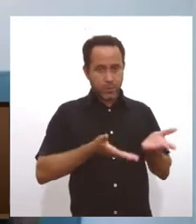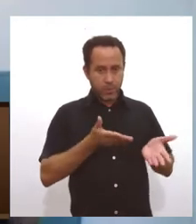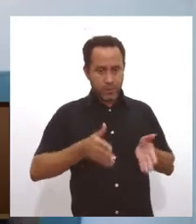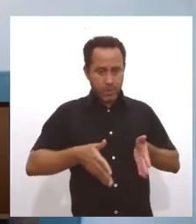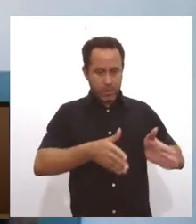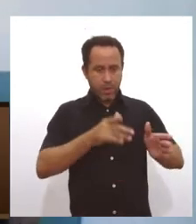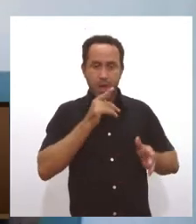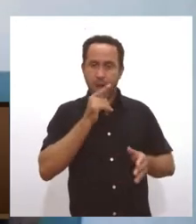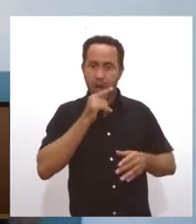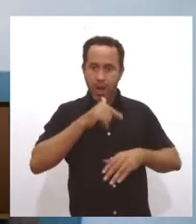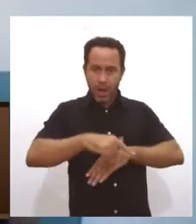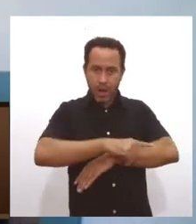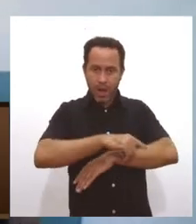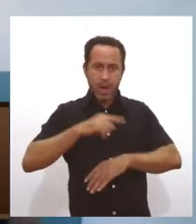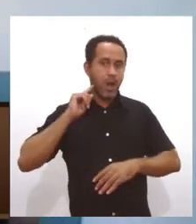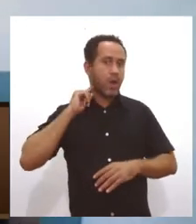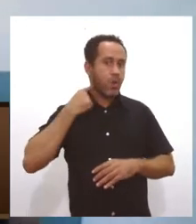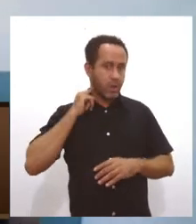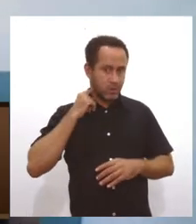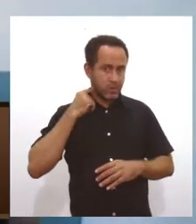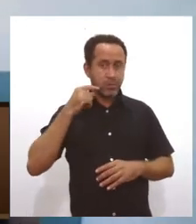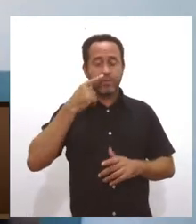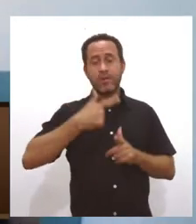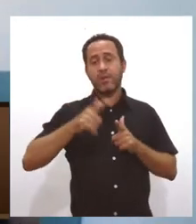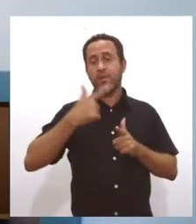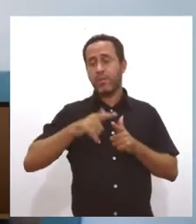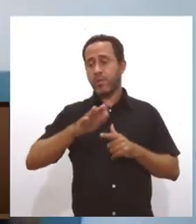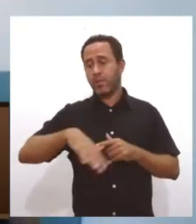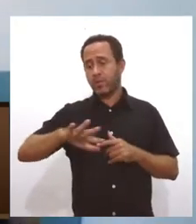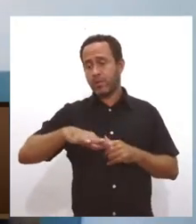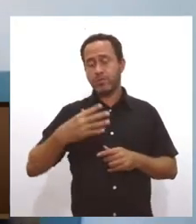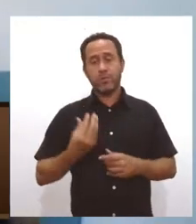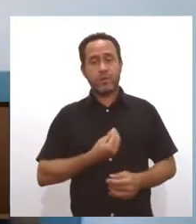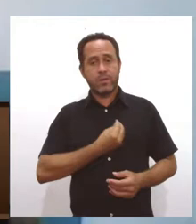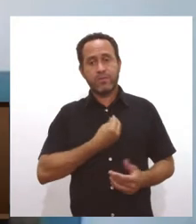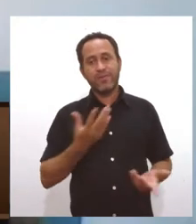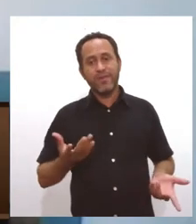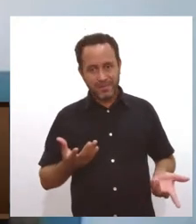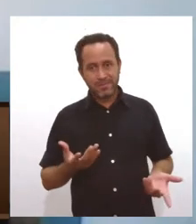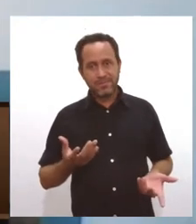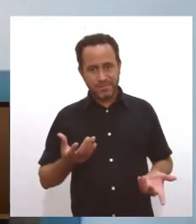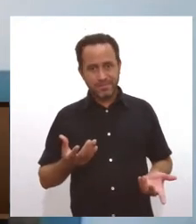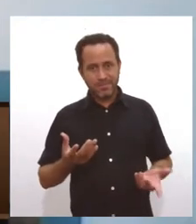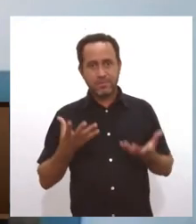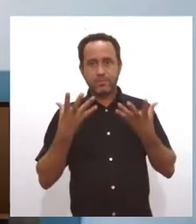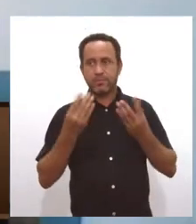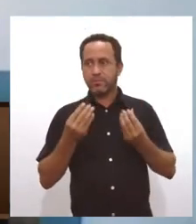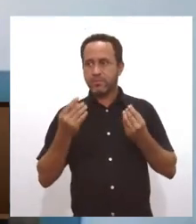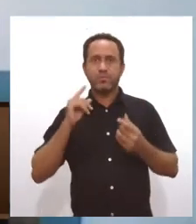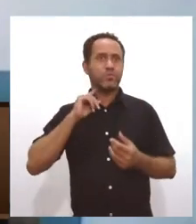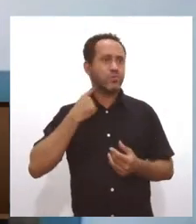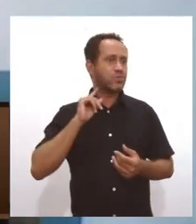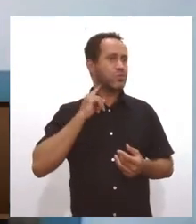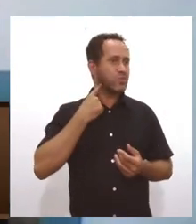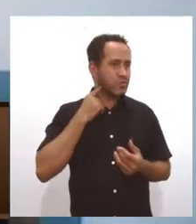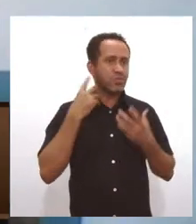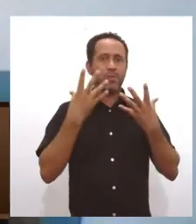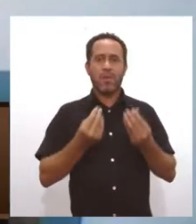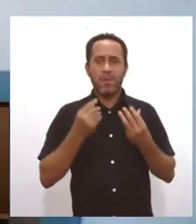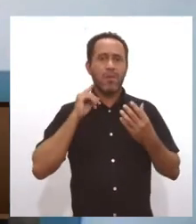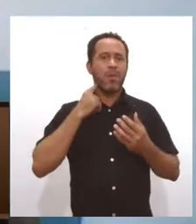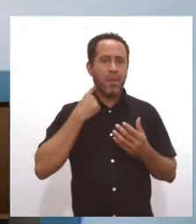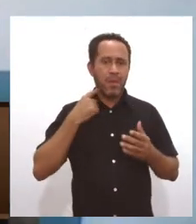estaremos diretamente prejudicando o nosso ambiente, né? Porque toneladas e toneladas de esgoto estão sendo jogados aí,